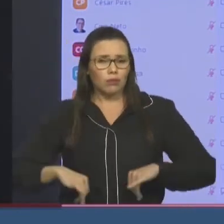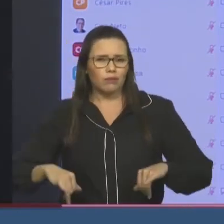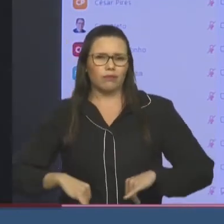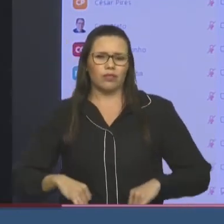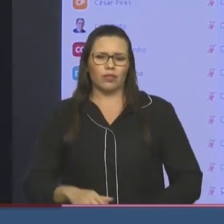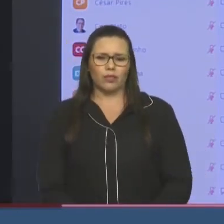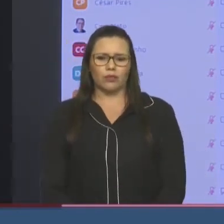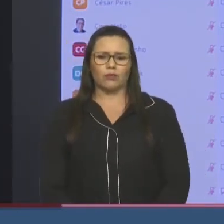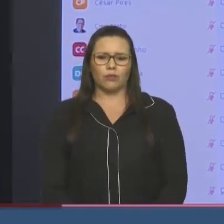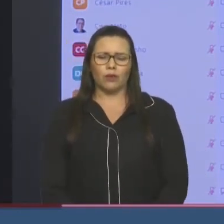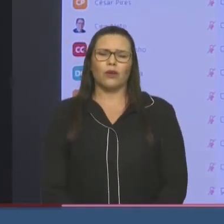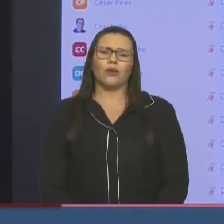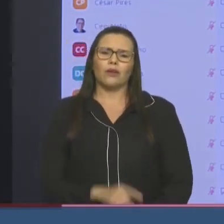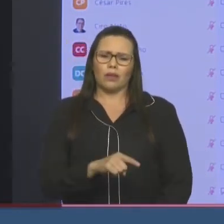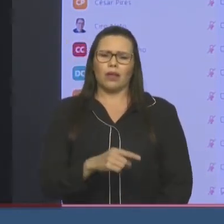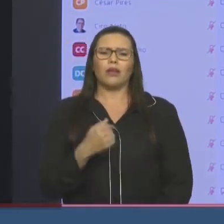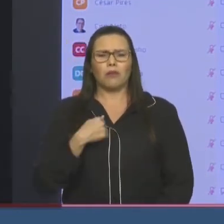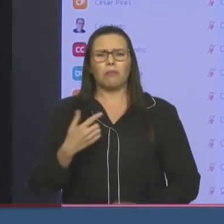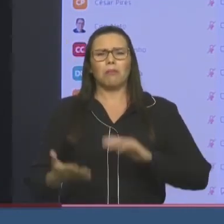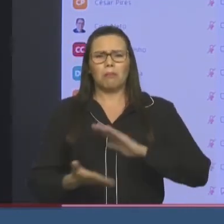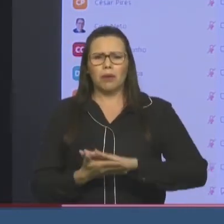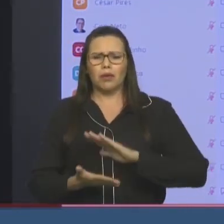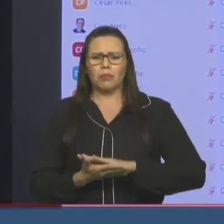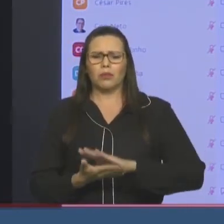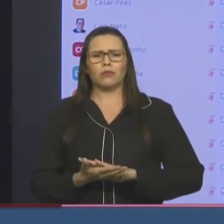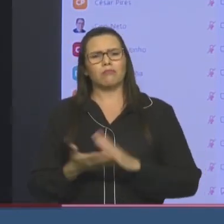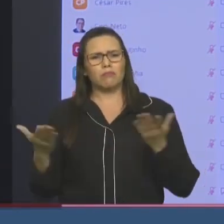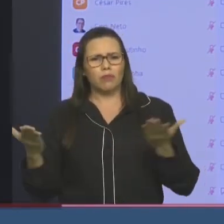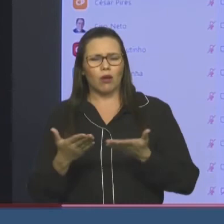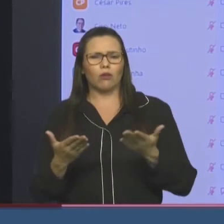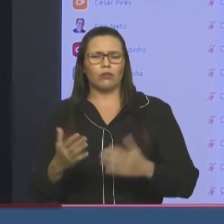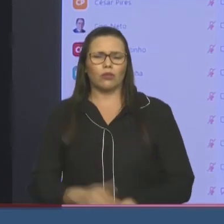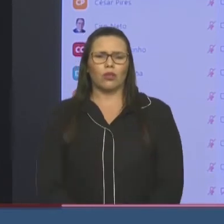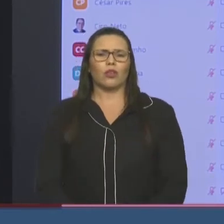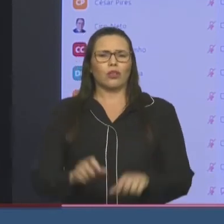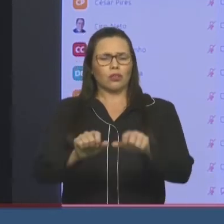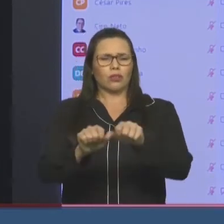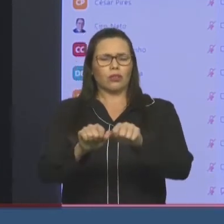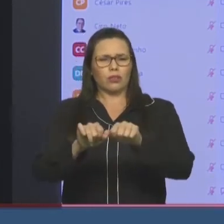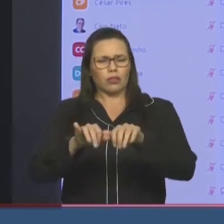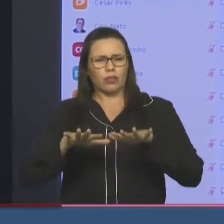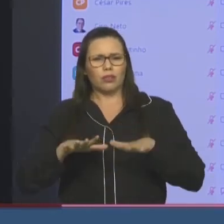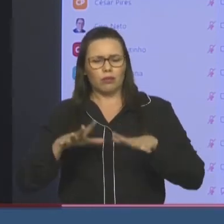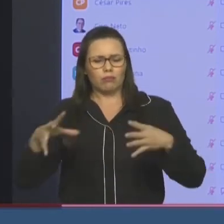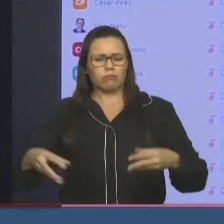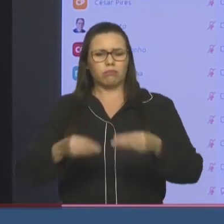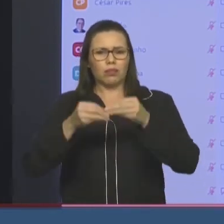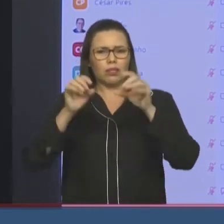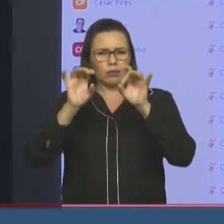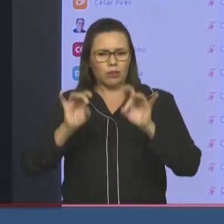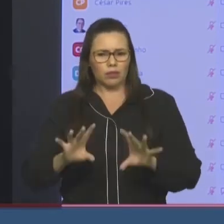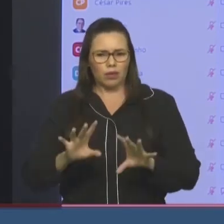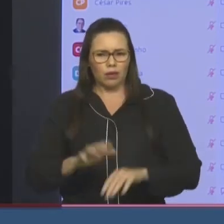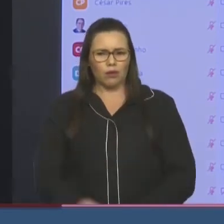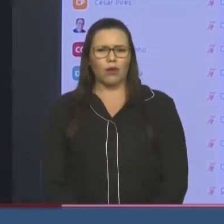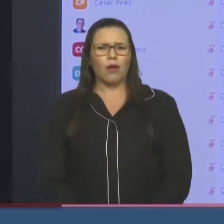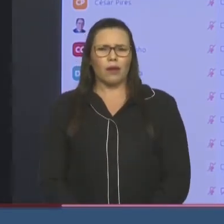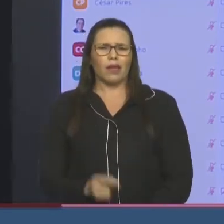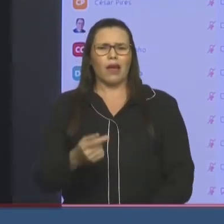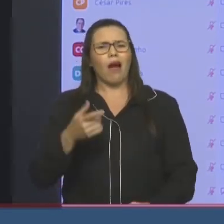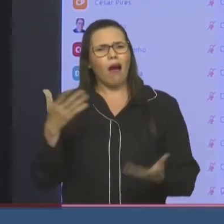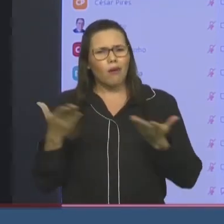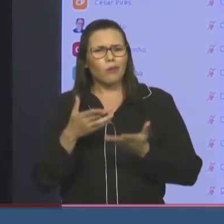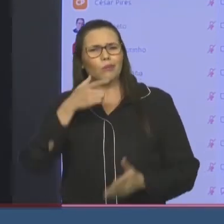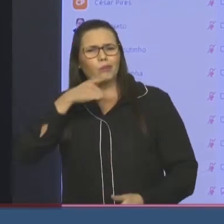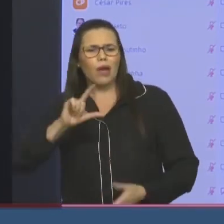quero lhe parabenizar por essa iniciativa, para que essas cestas básicas chegam, chegam logo para essa população que está precisando, gente está